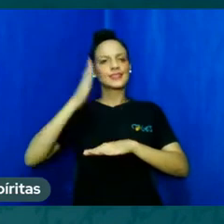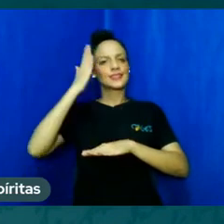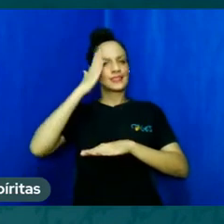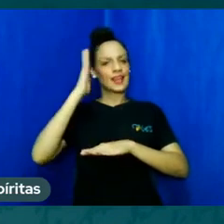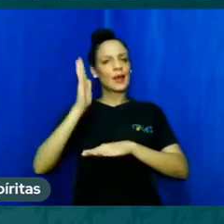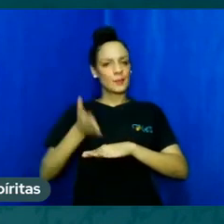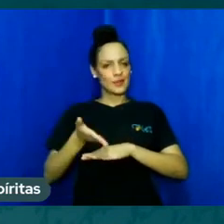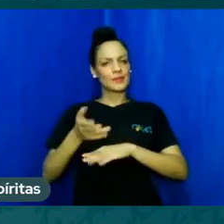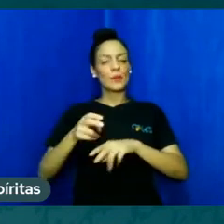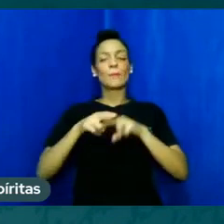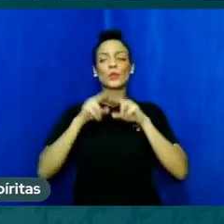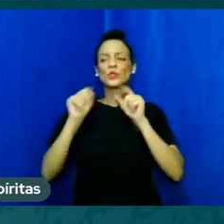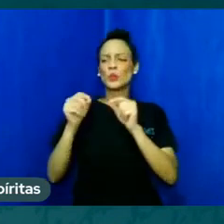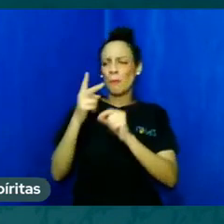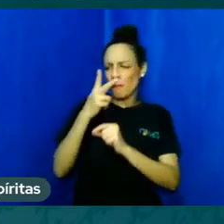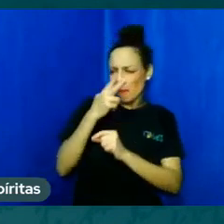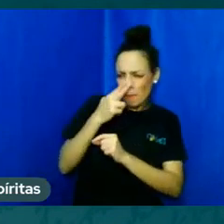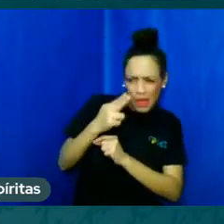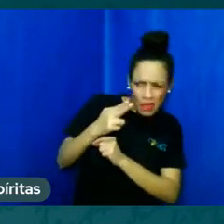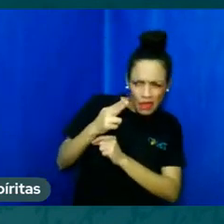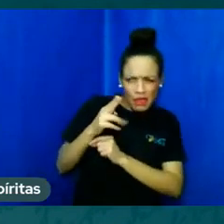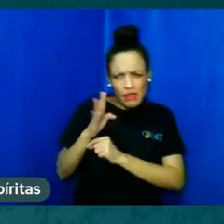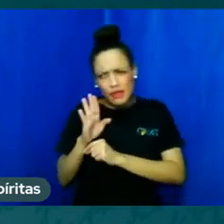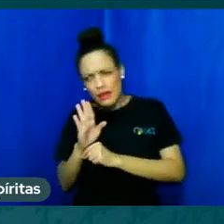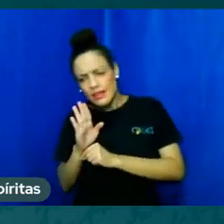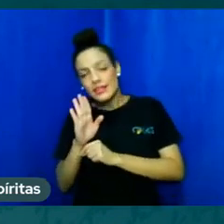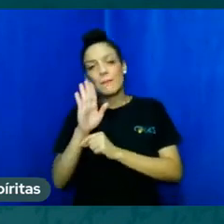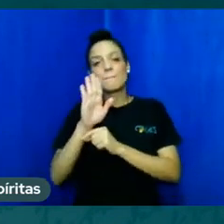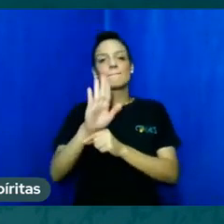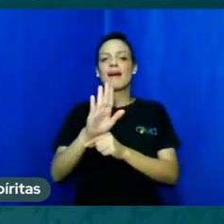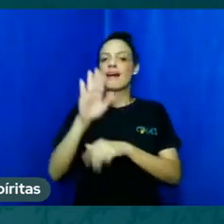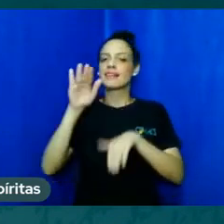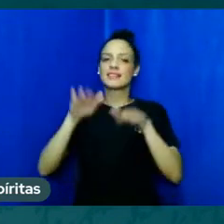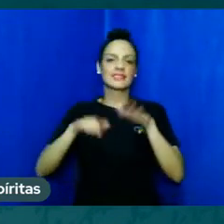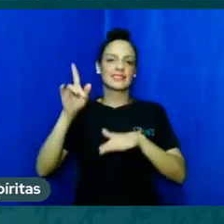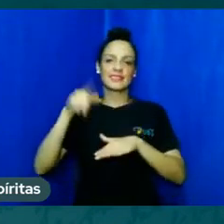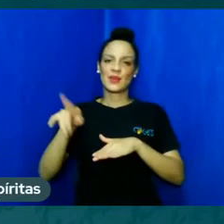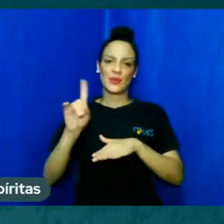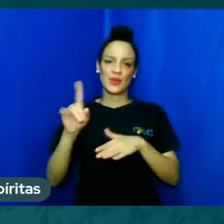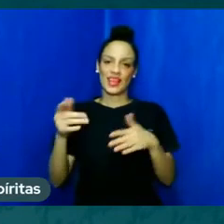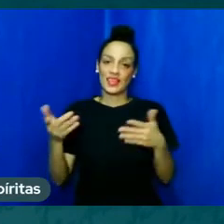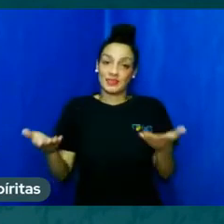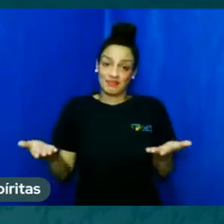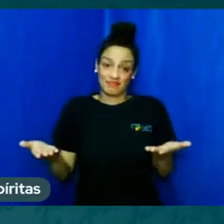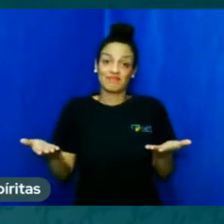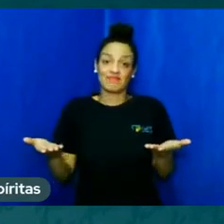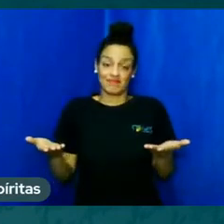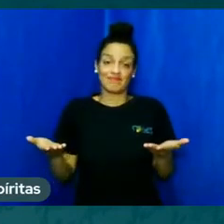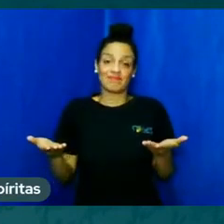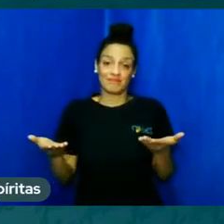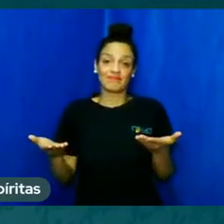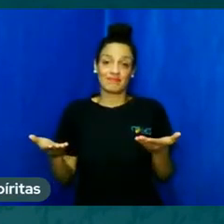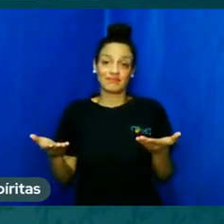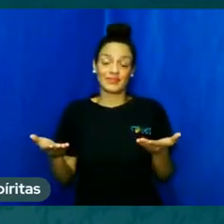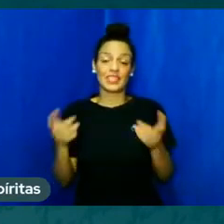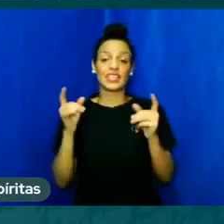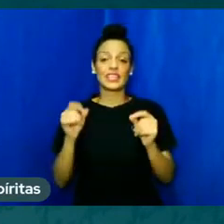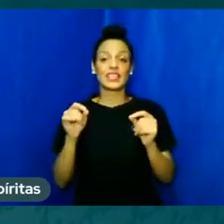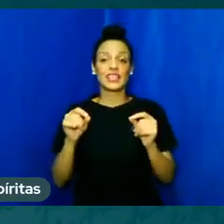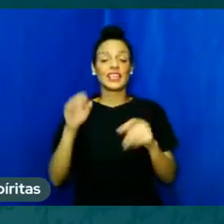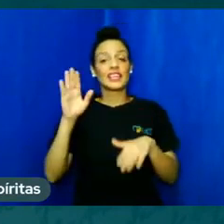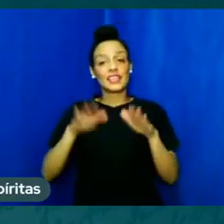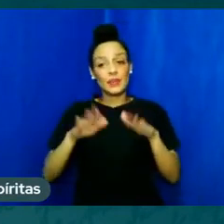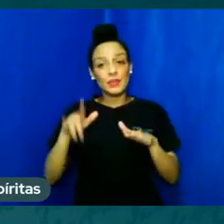mas o que parece, nem sempre é de fato, a realidade, e a gente muitas vezes toma a